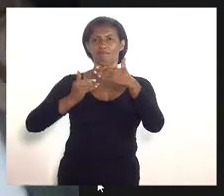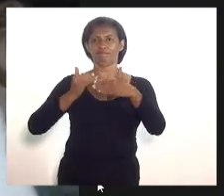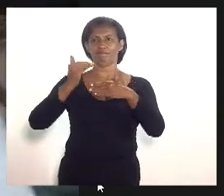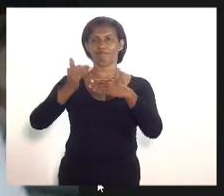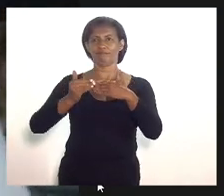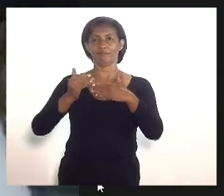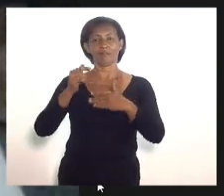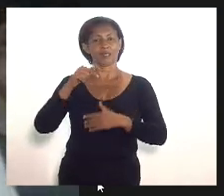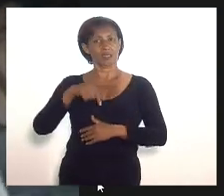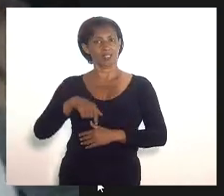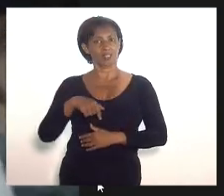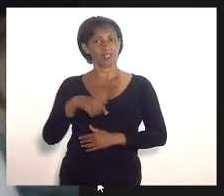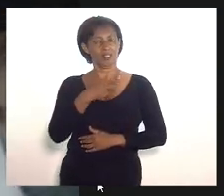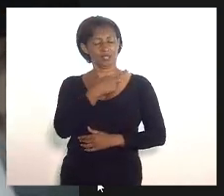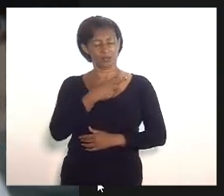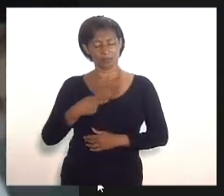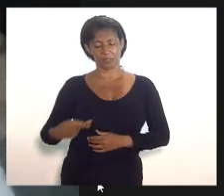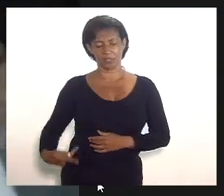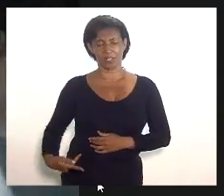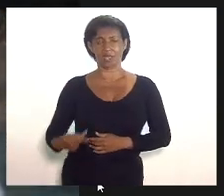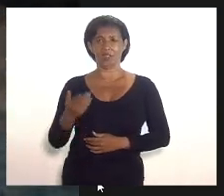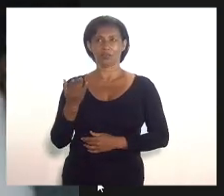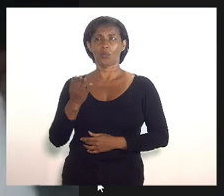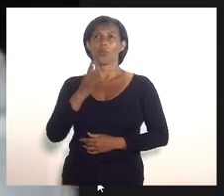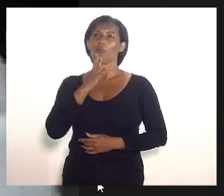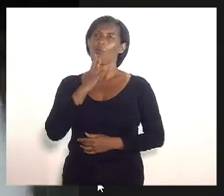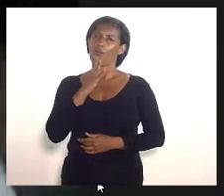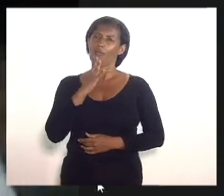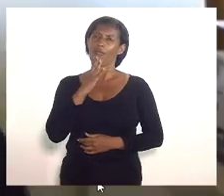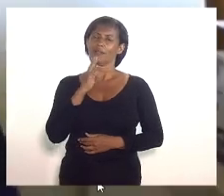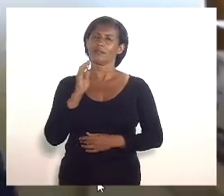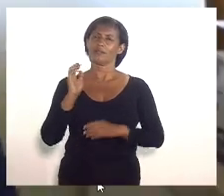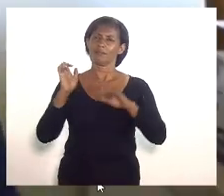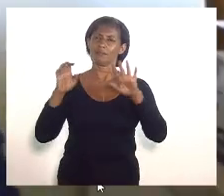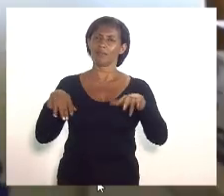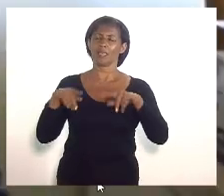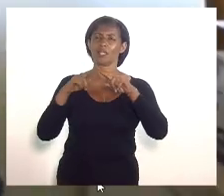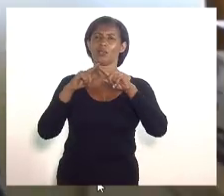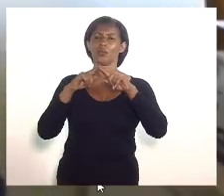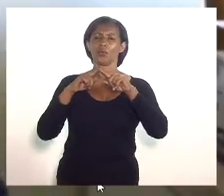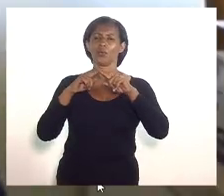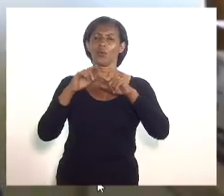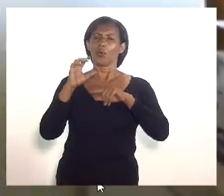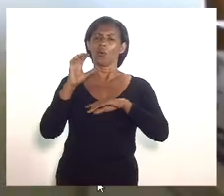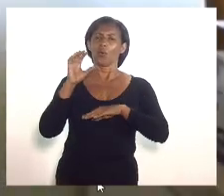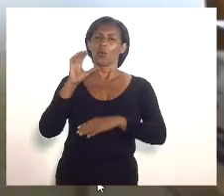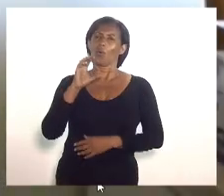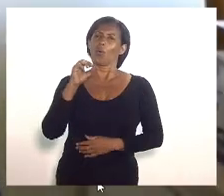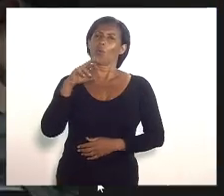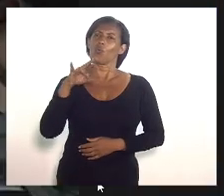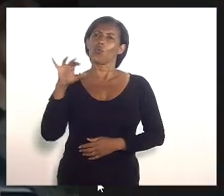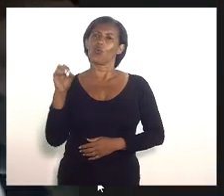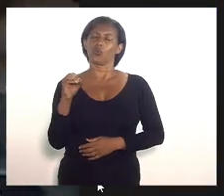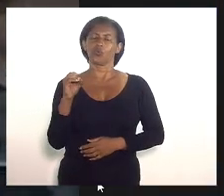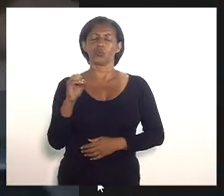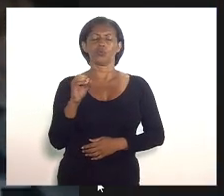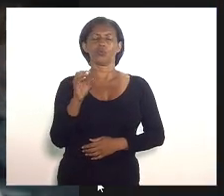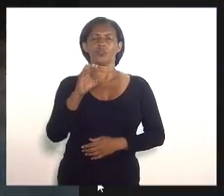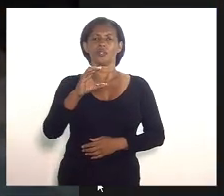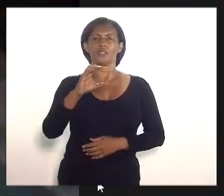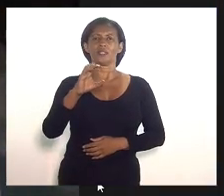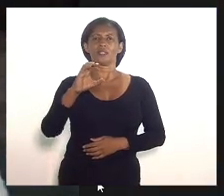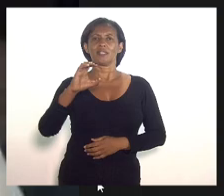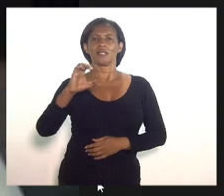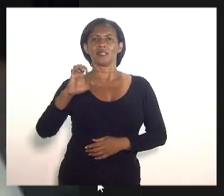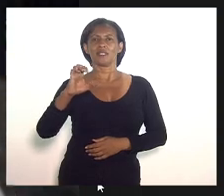presidente Vossa excelência conhece bem a matéria o concurso do CEAP 2003